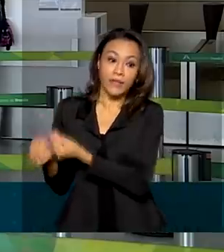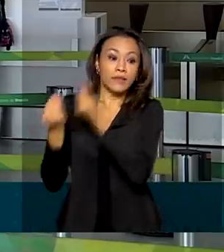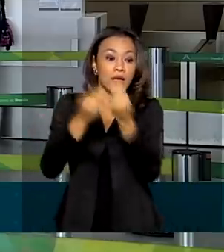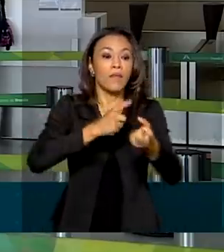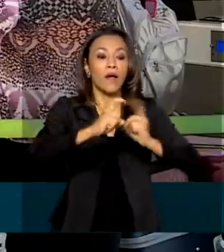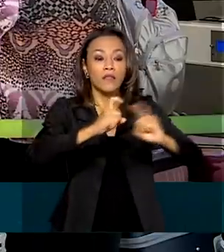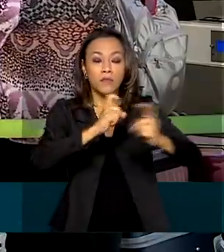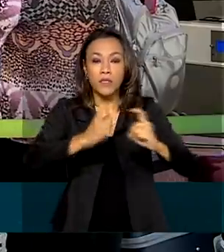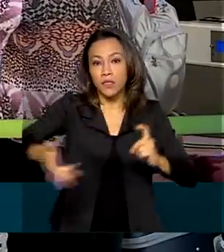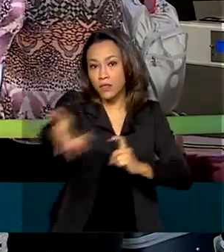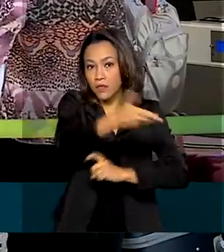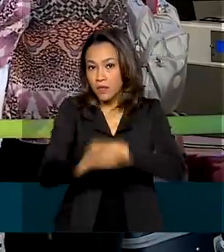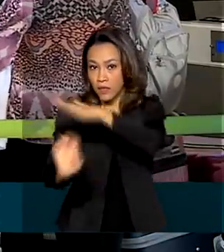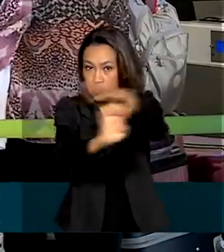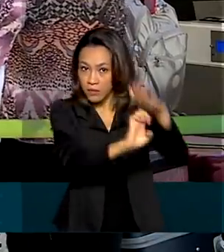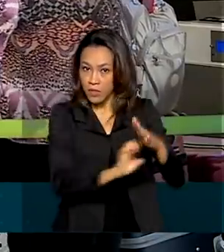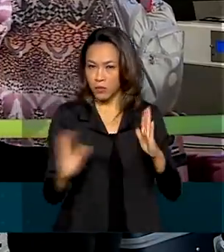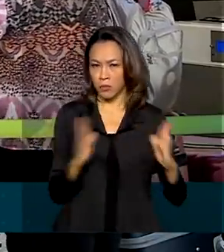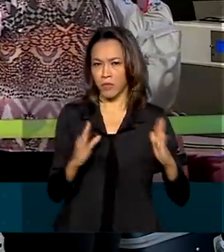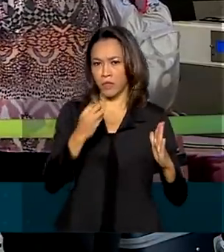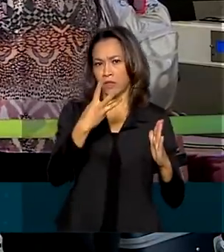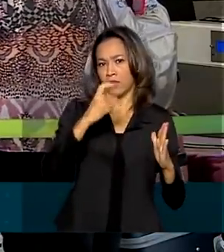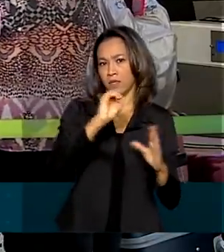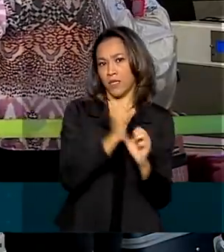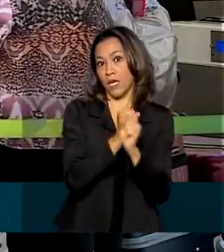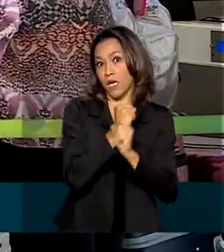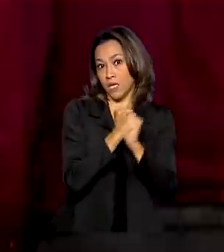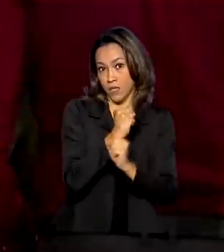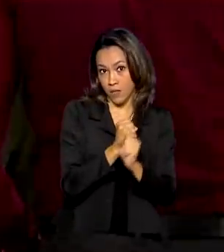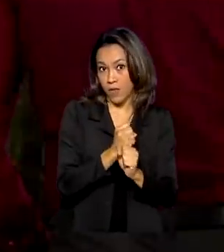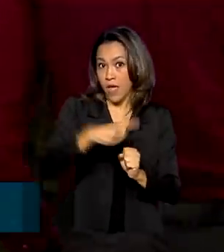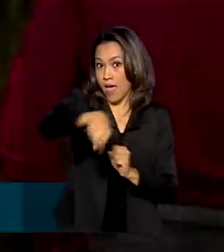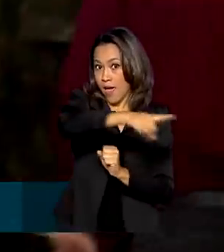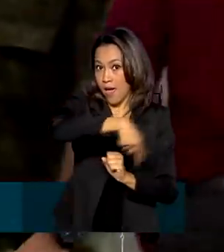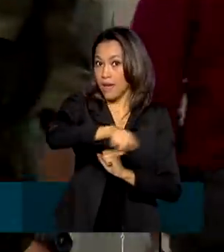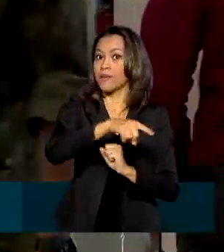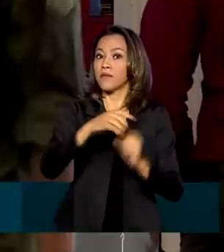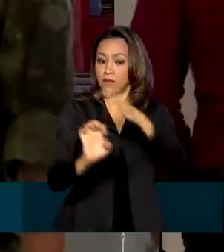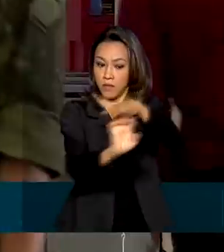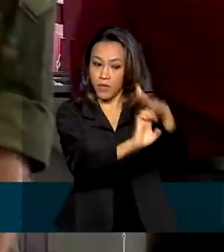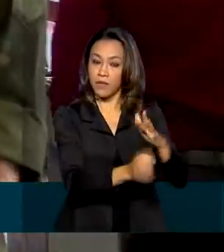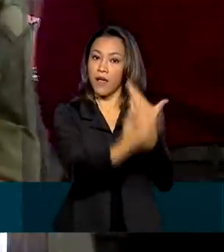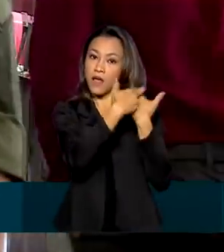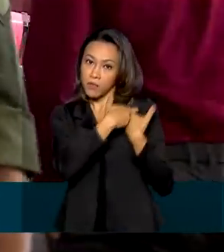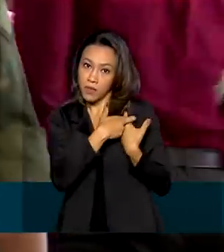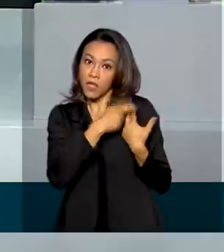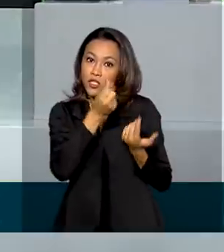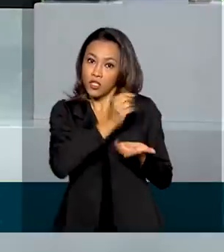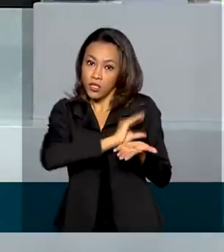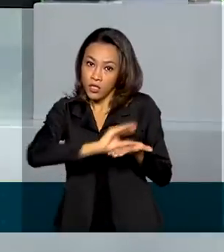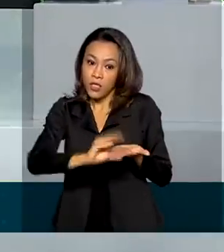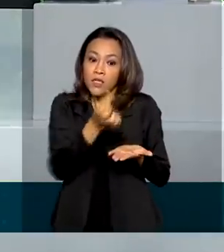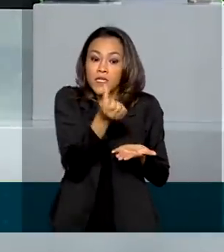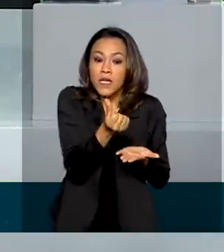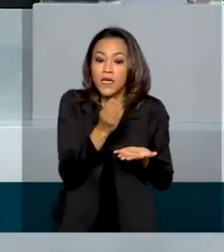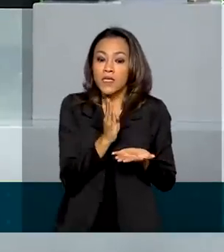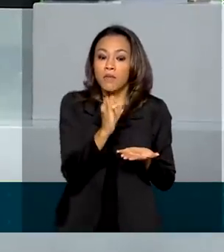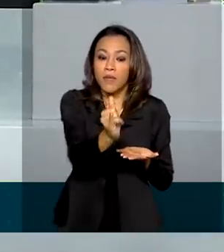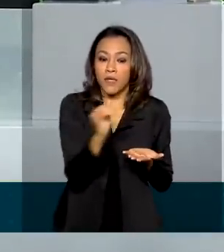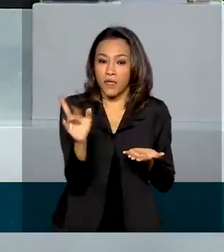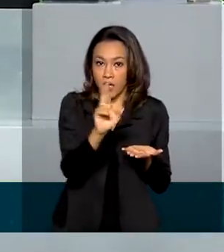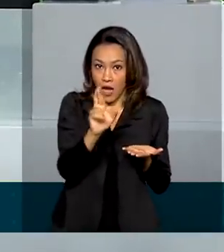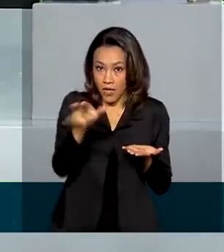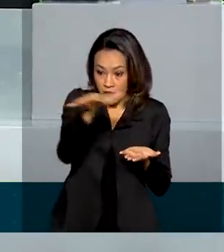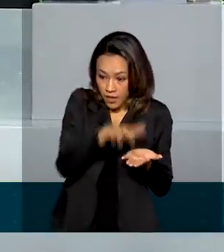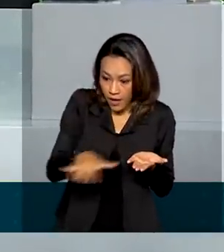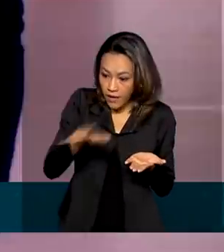contrapartida, as empresas vencedoras terão que fazer investimentos de cerca de 6 bilhões de reais na infraestrutura dos